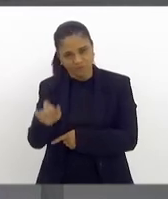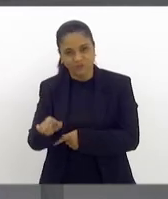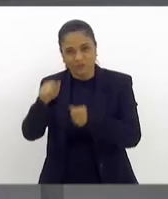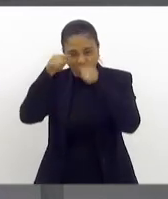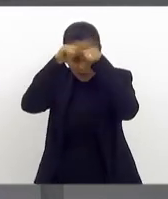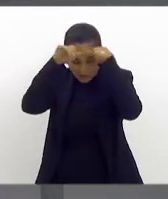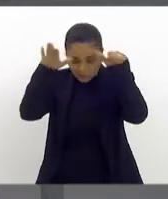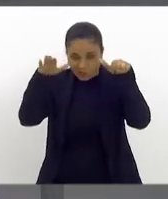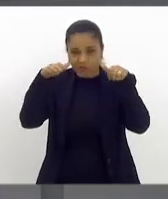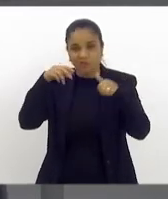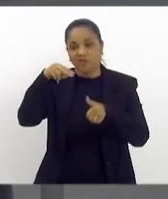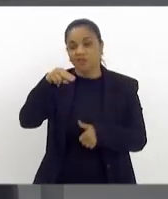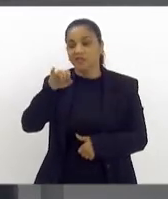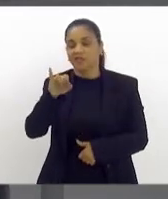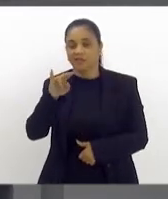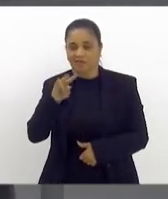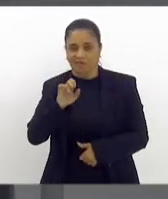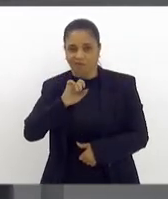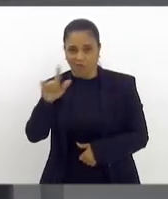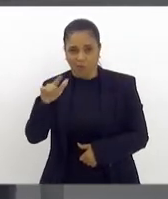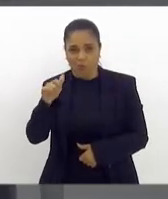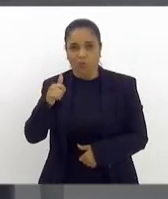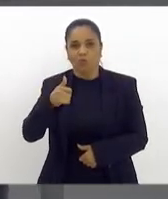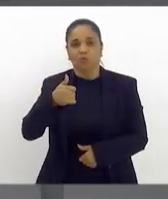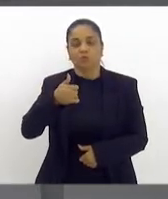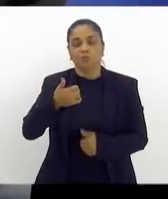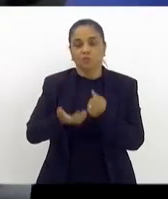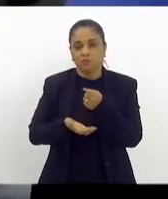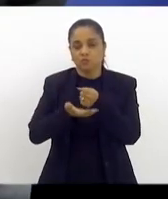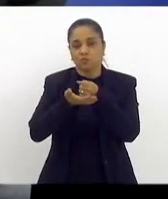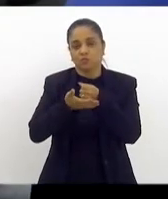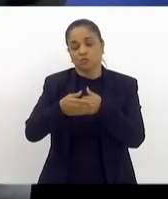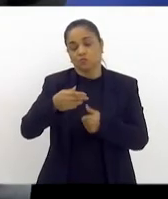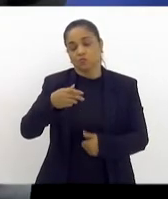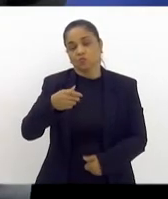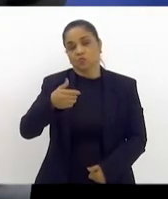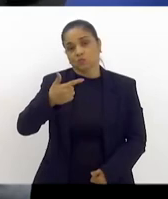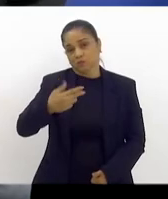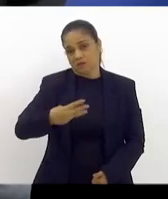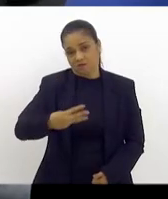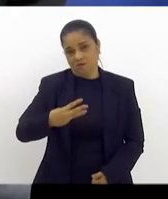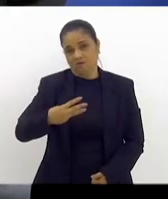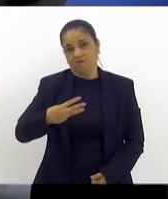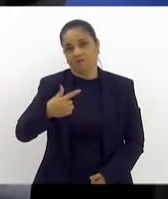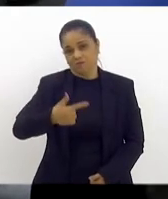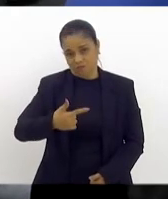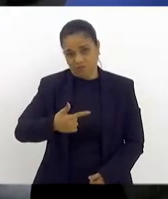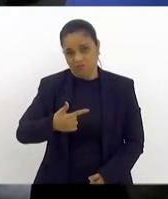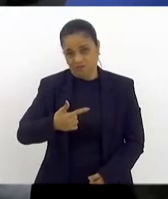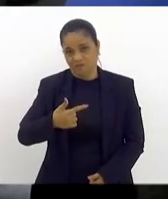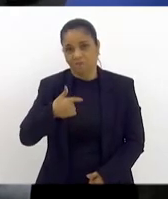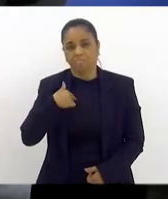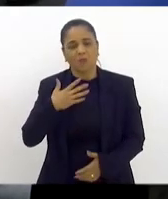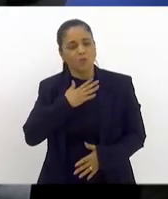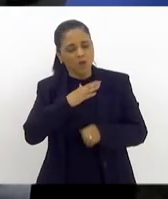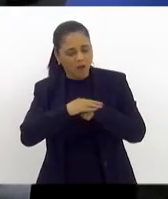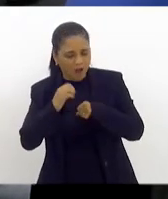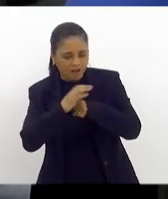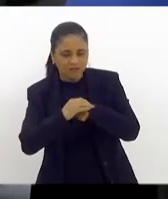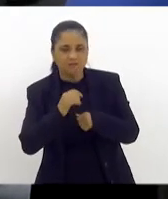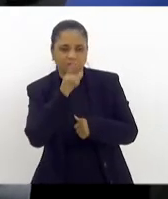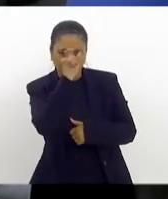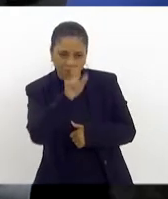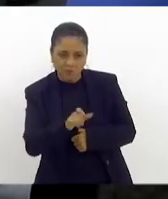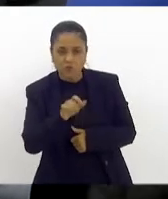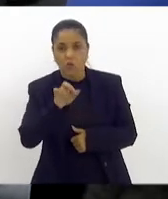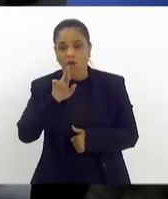Então, hoje, eu estou aqui do lado de uma grande pessoa, que eu tenho um carinho muito grande, o Renato, que tem abraçado a causa,